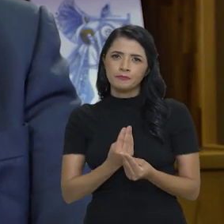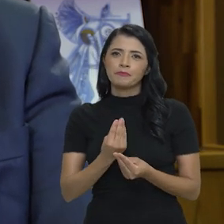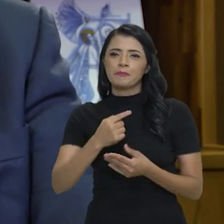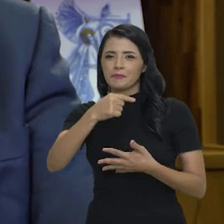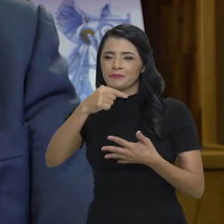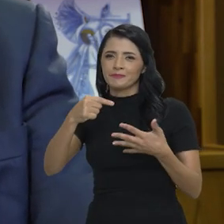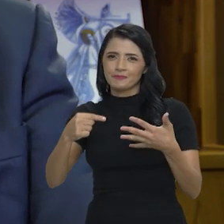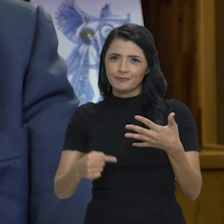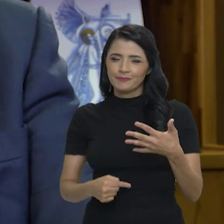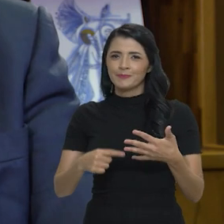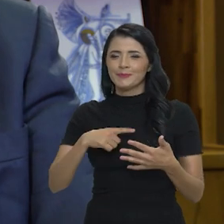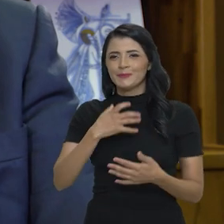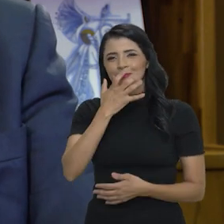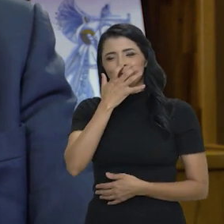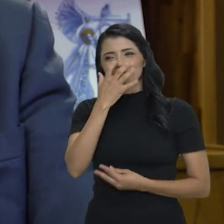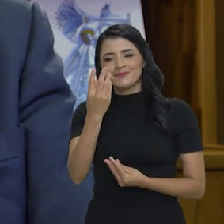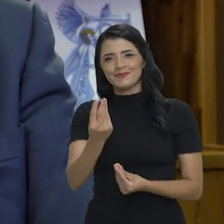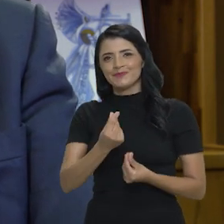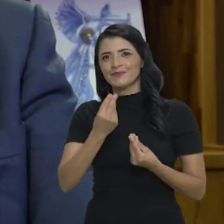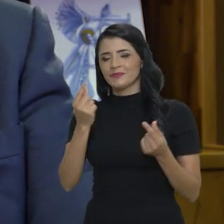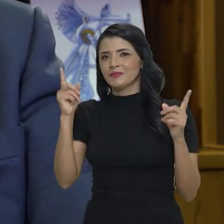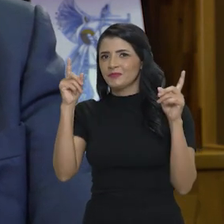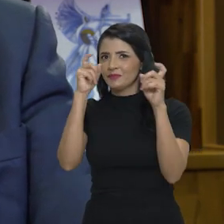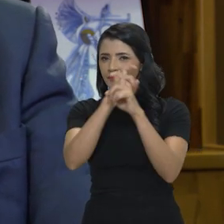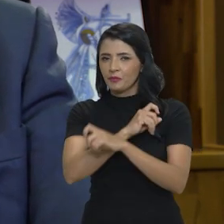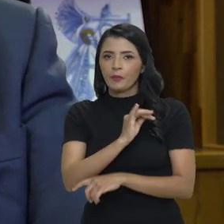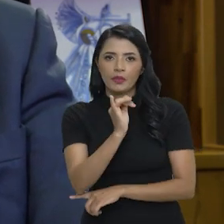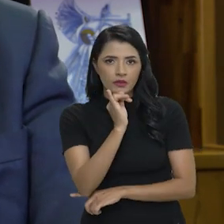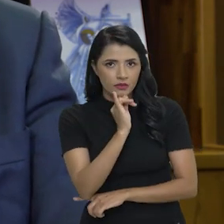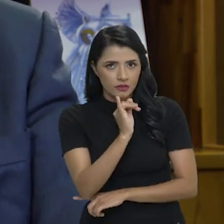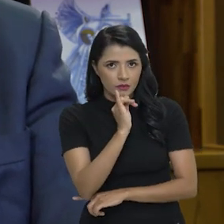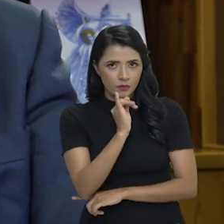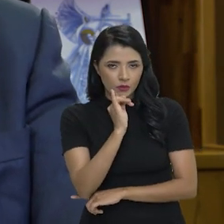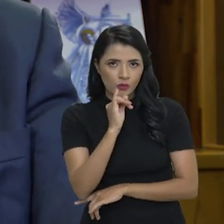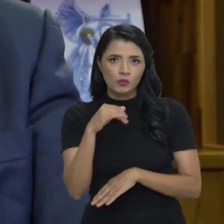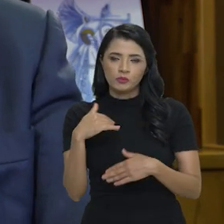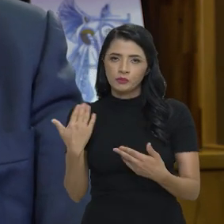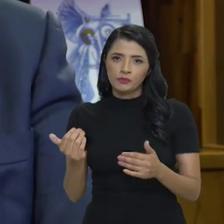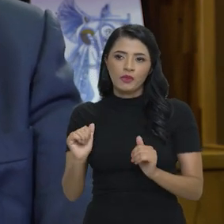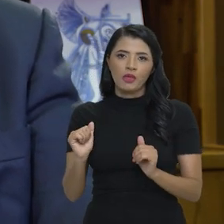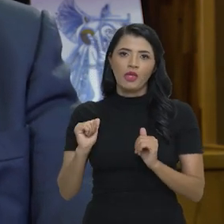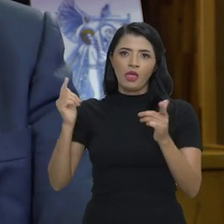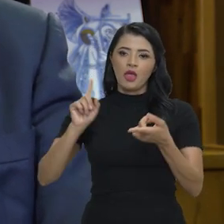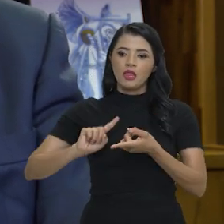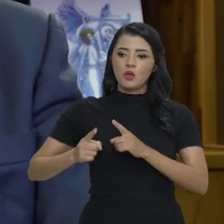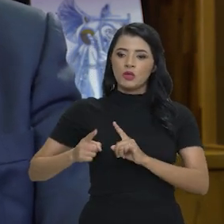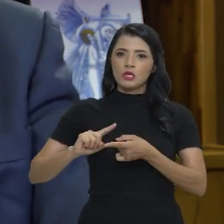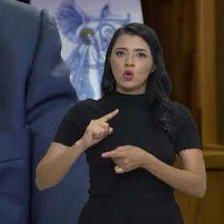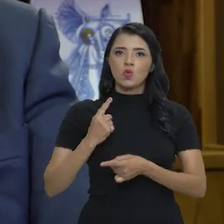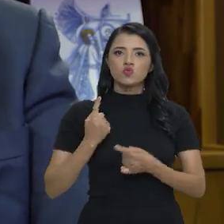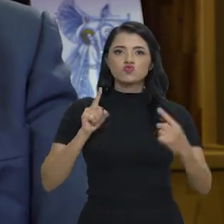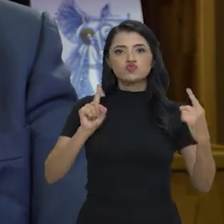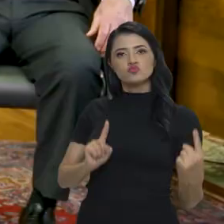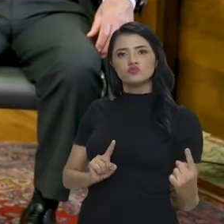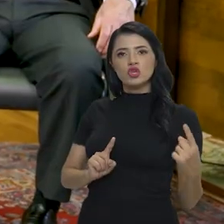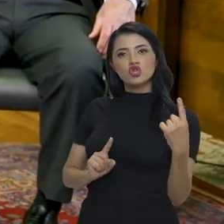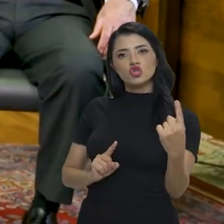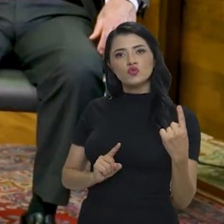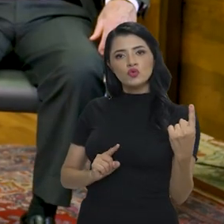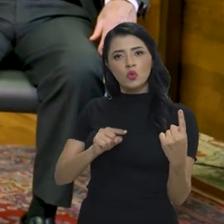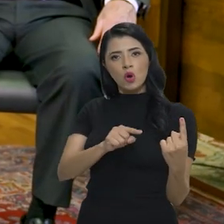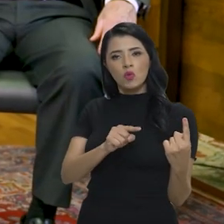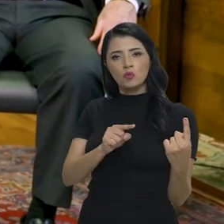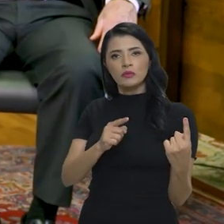questões que ficaram muito complicadas. Por exemplo, enaltecer a negociação individual,